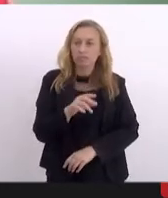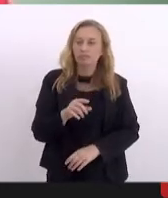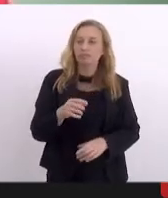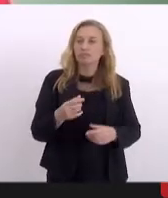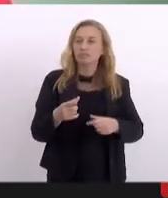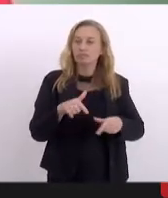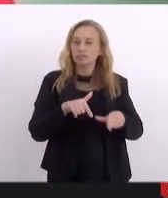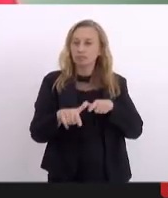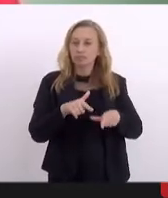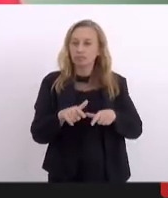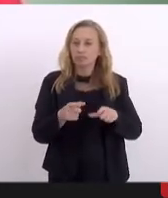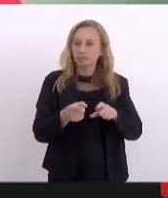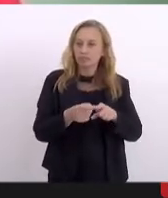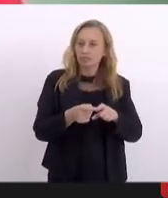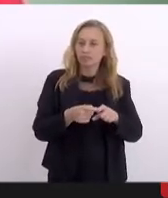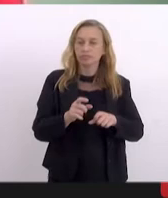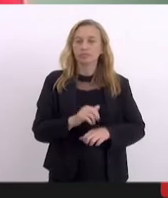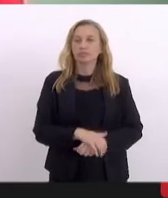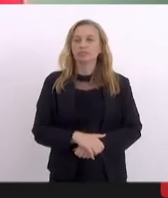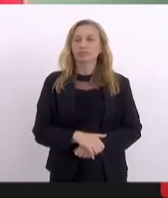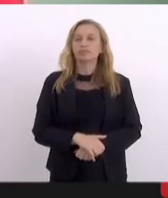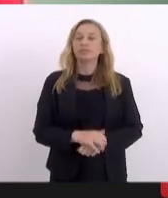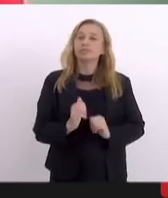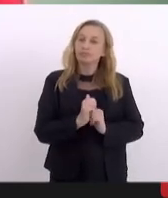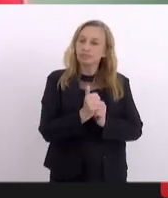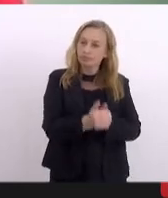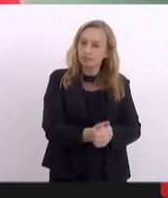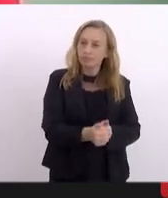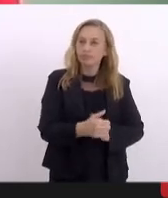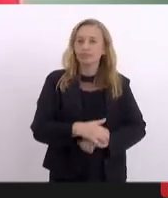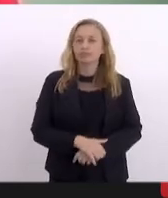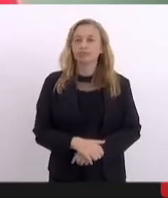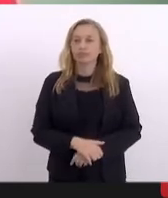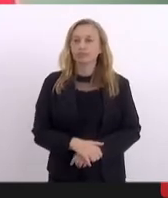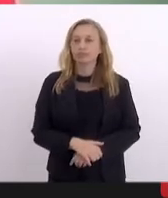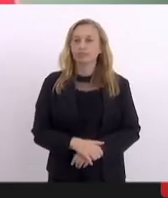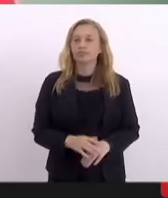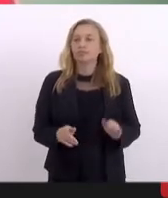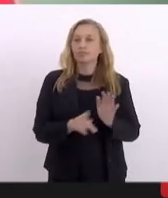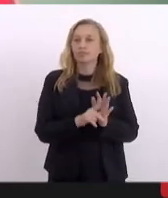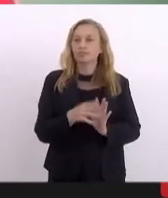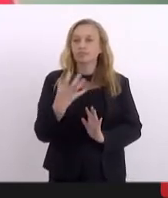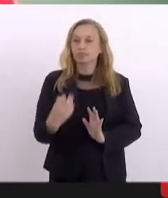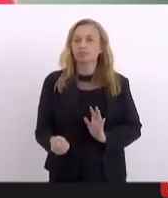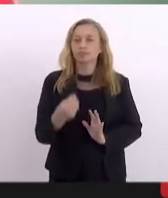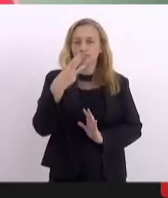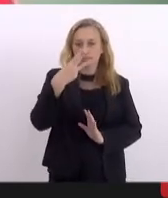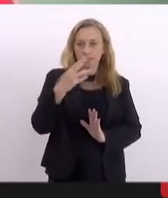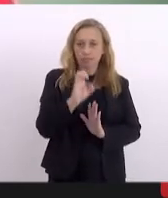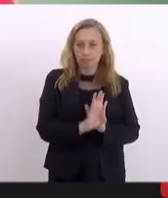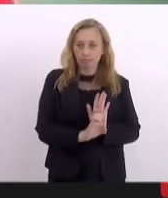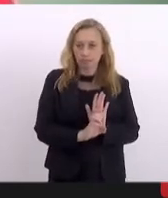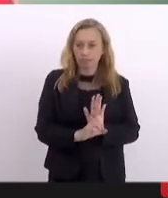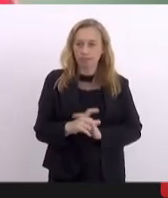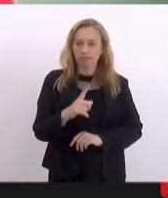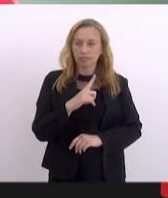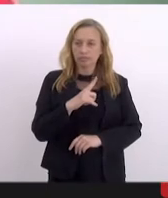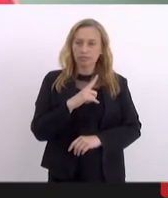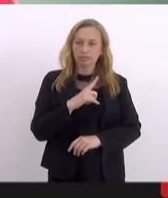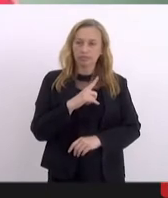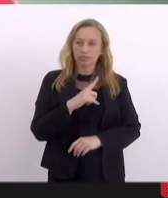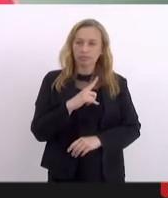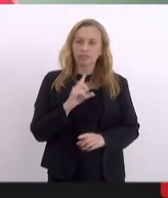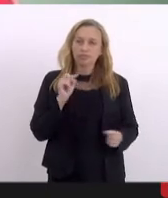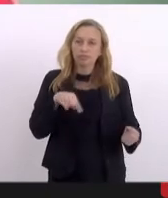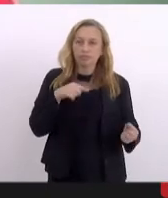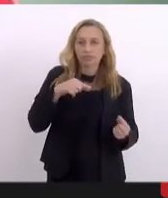profissões afins. Foi encaminhada, o presente projeto recebeu três emendas, que tem claramente como